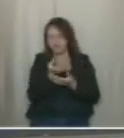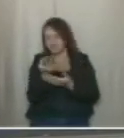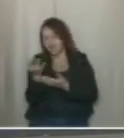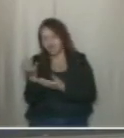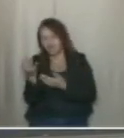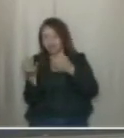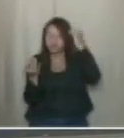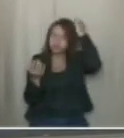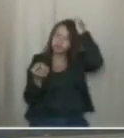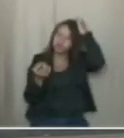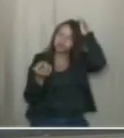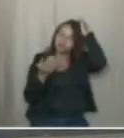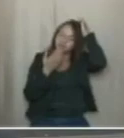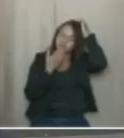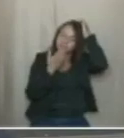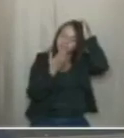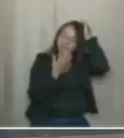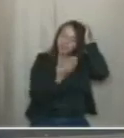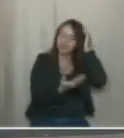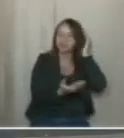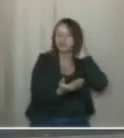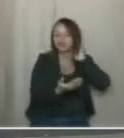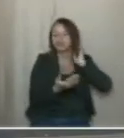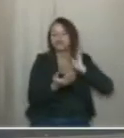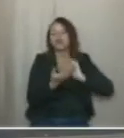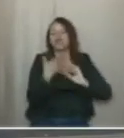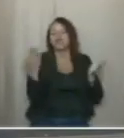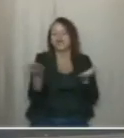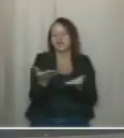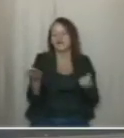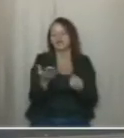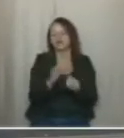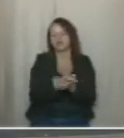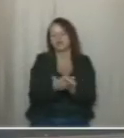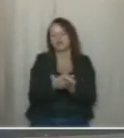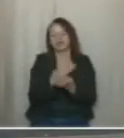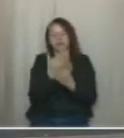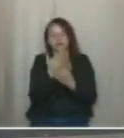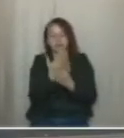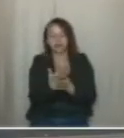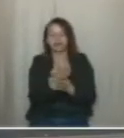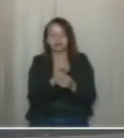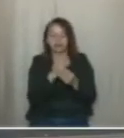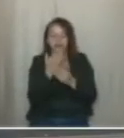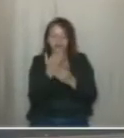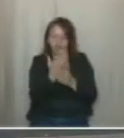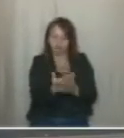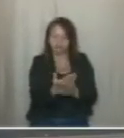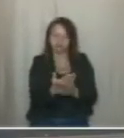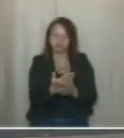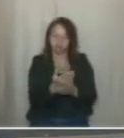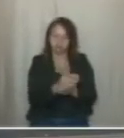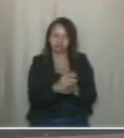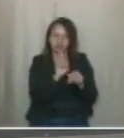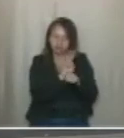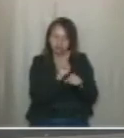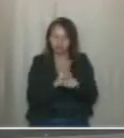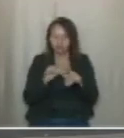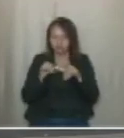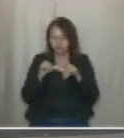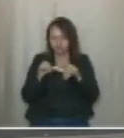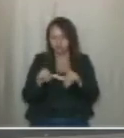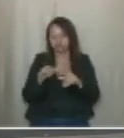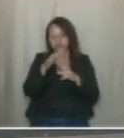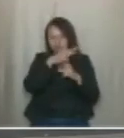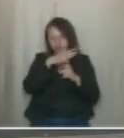várias solicitações. E aqui eu registro que a Casa tem uma frente para tratar dos mercados das